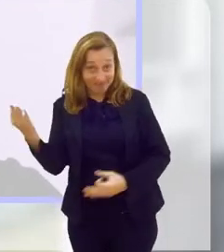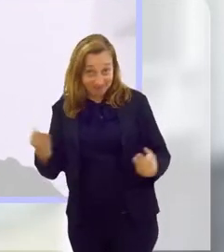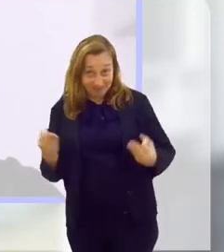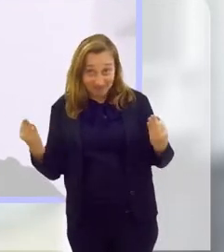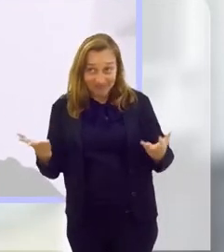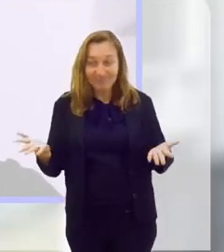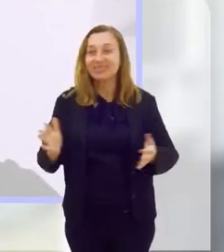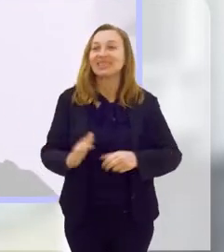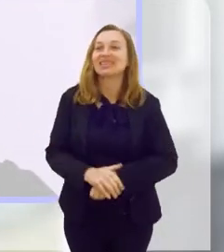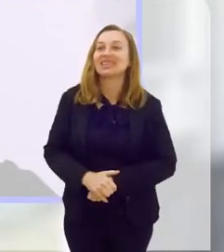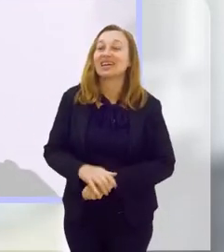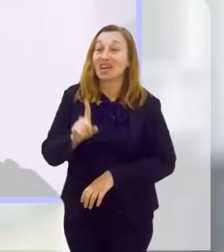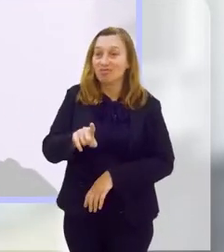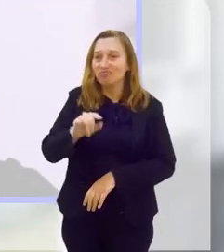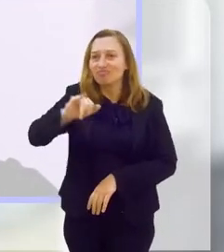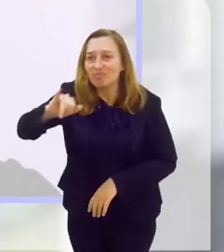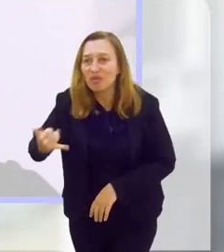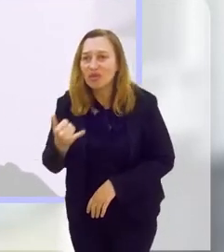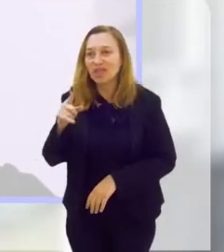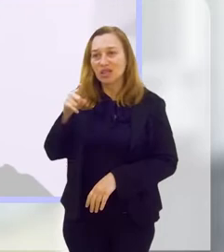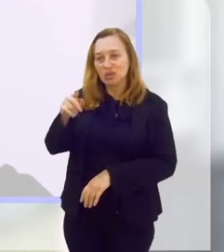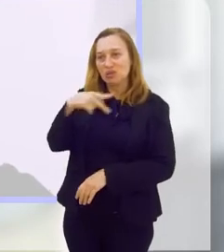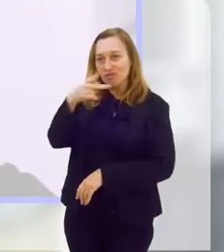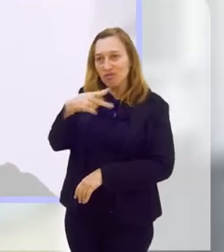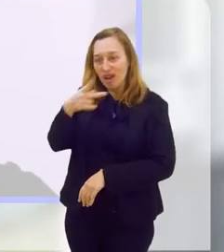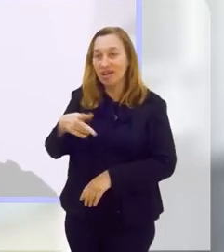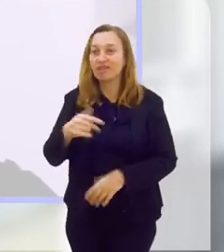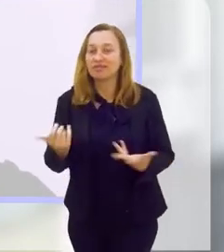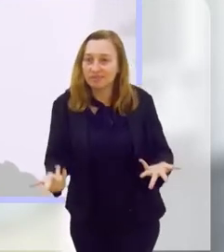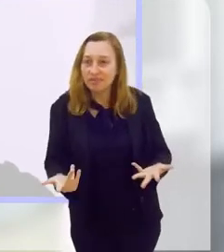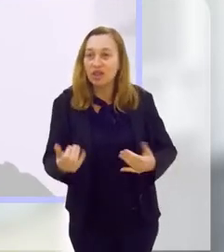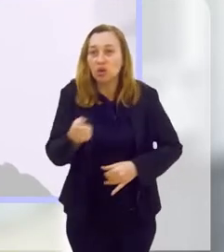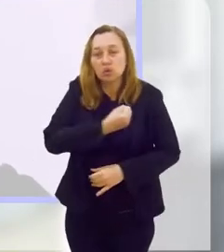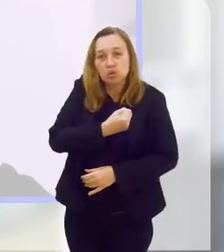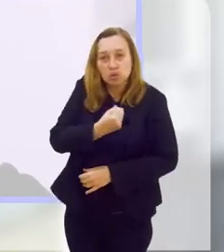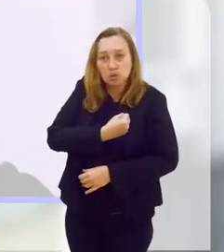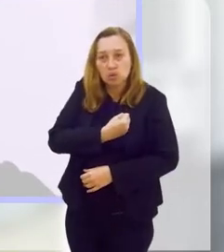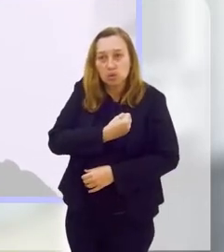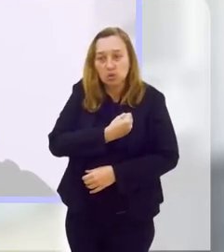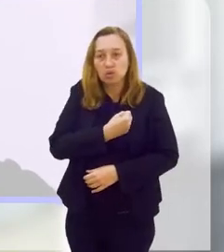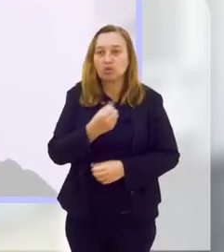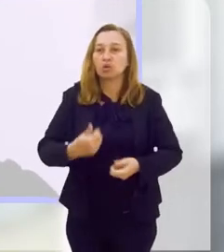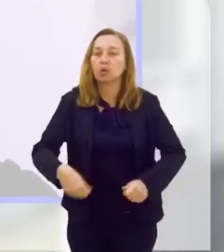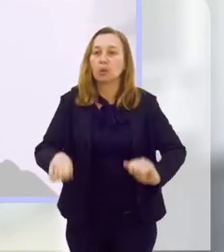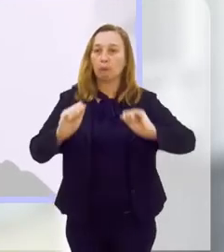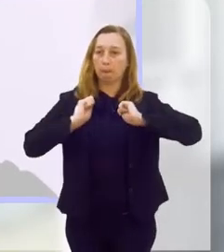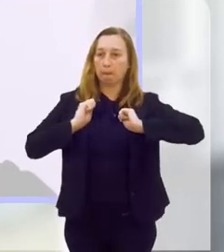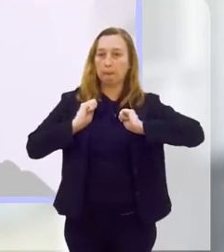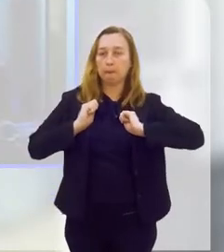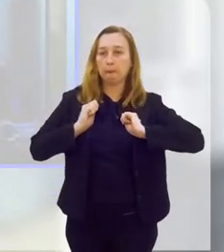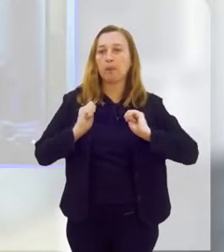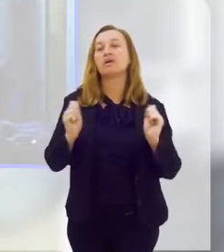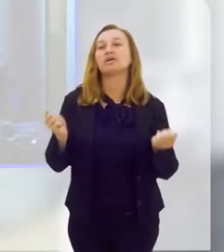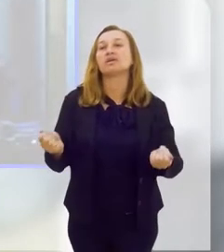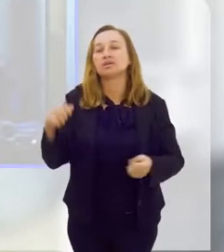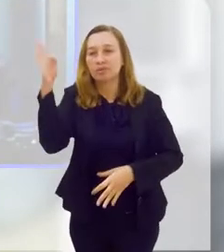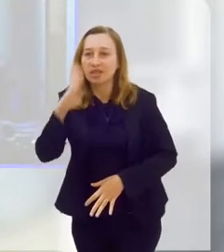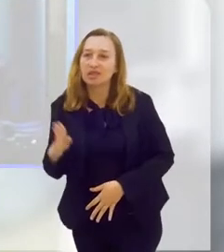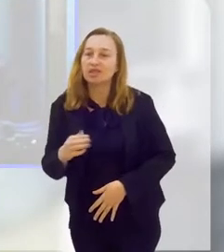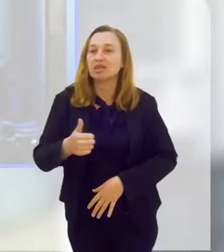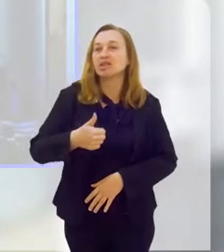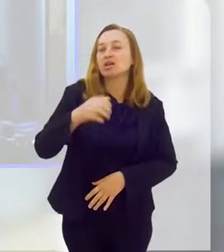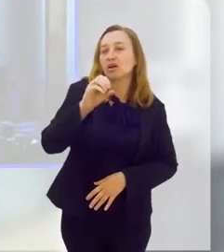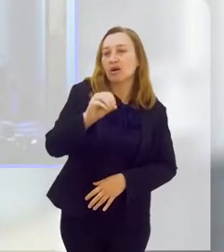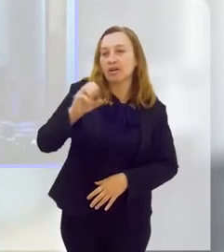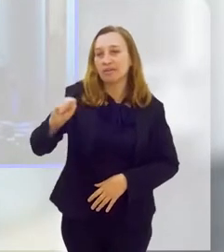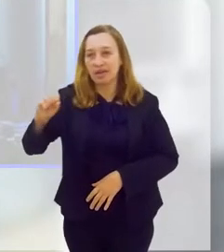Com certeza. Já vou até aproveitar o teu gancho aqui falando sobre os números do sedentarismo no Brasil. Segundo a OMS, a